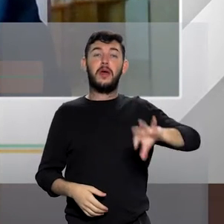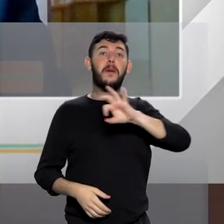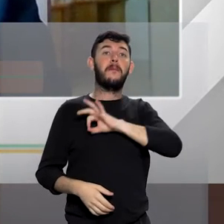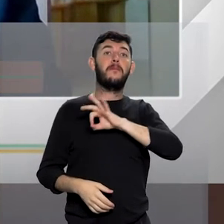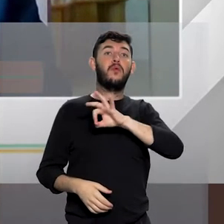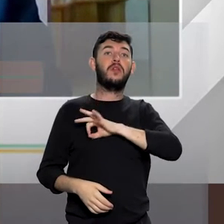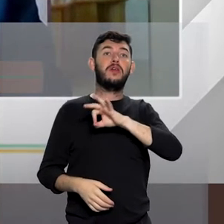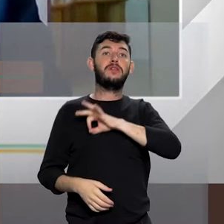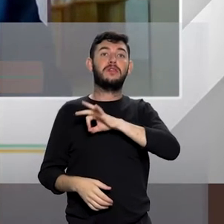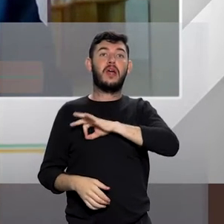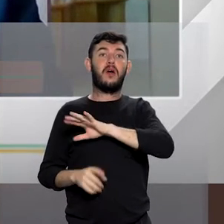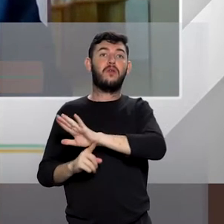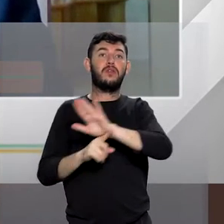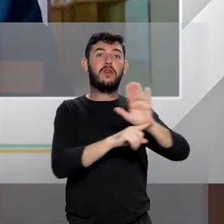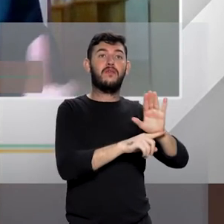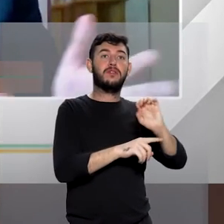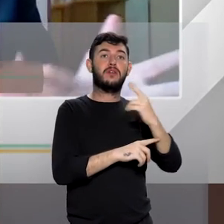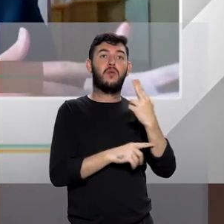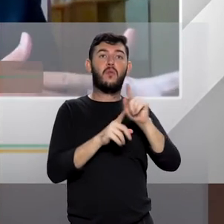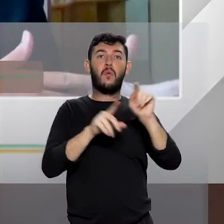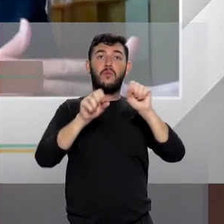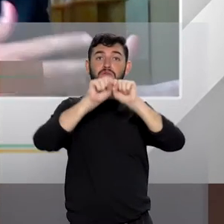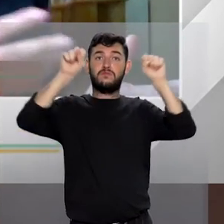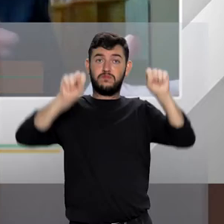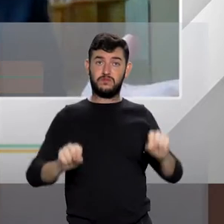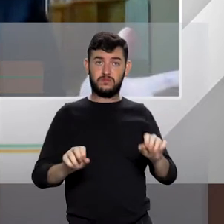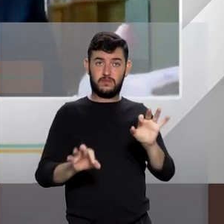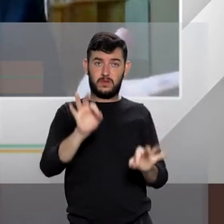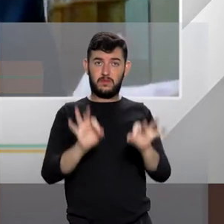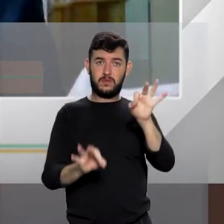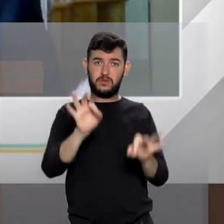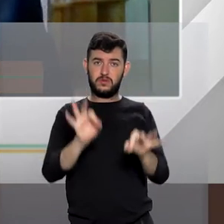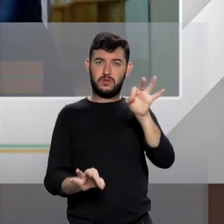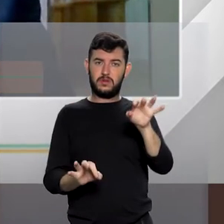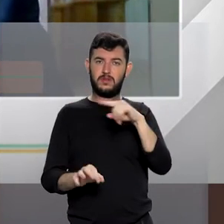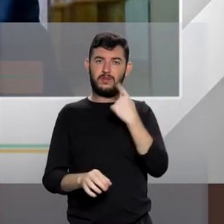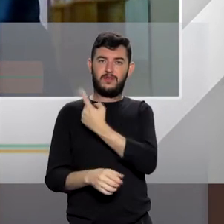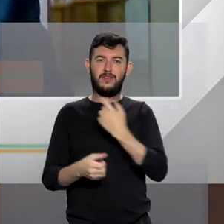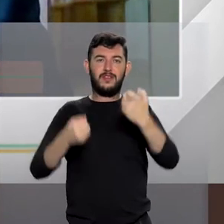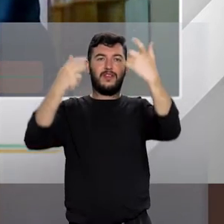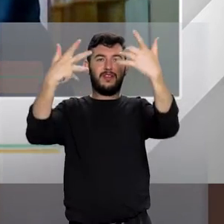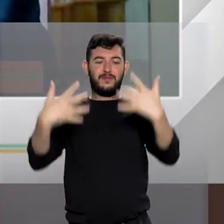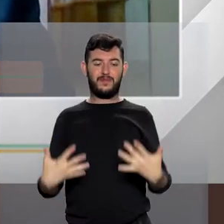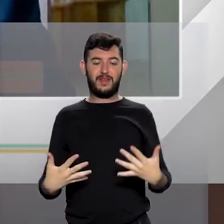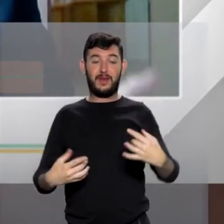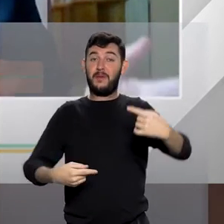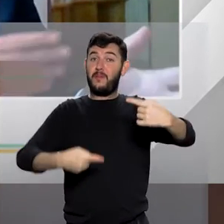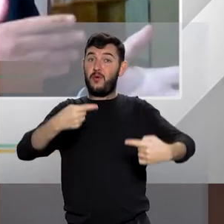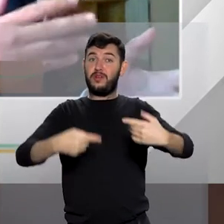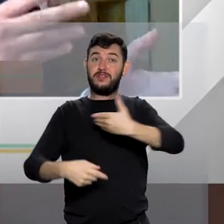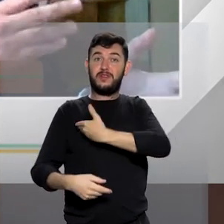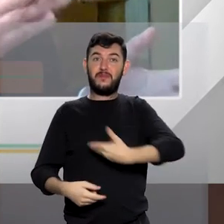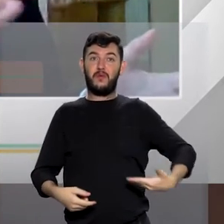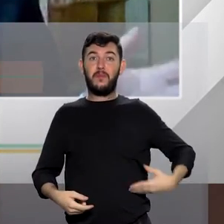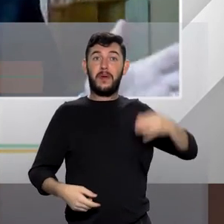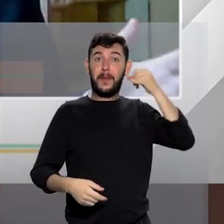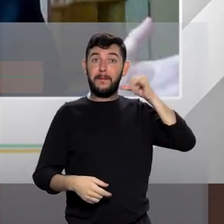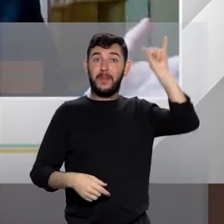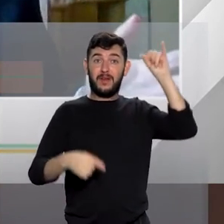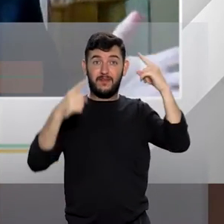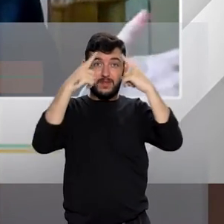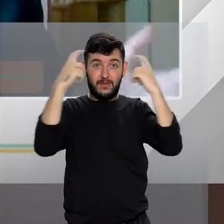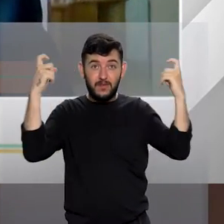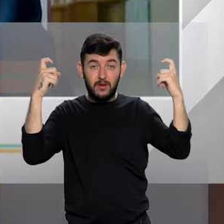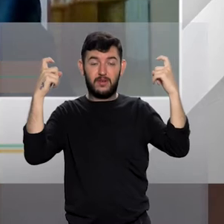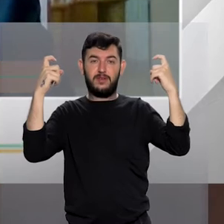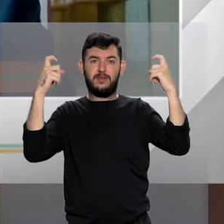sistema de justiça. Então, há um leque daquilo que nós chamamos das políticas públicas de prevenção, que abrangem diversas